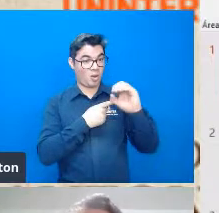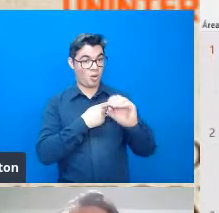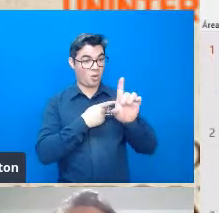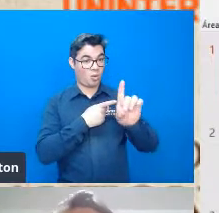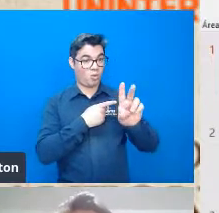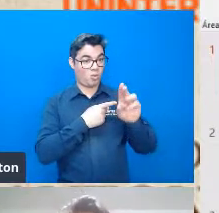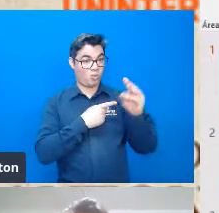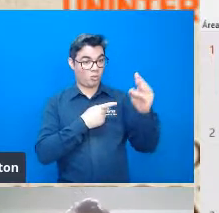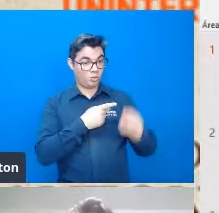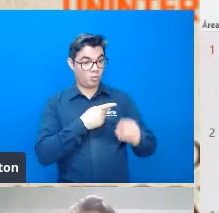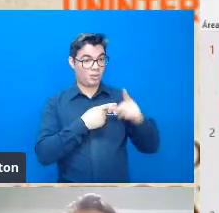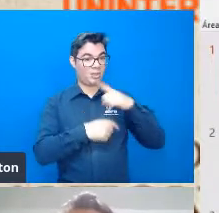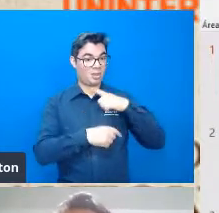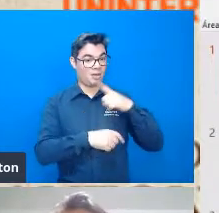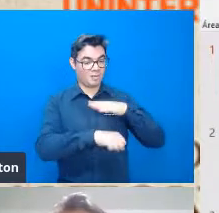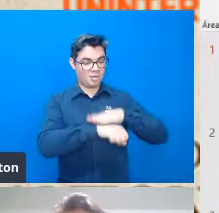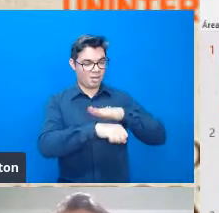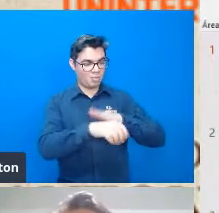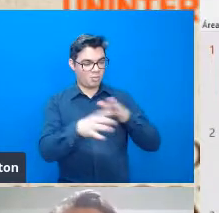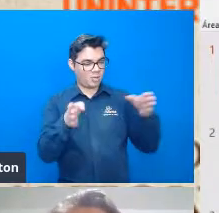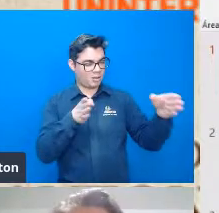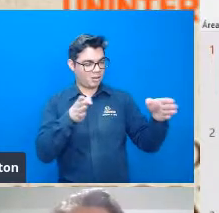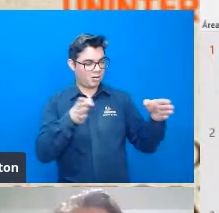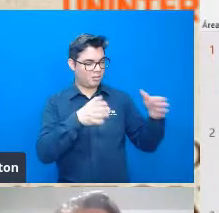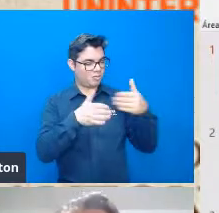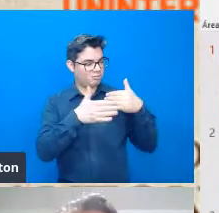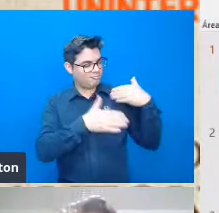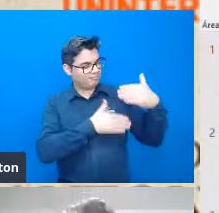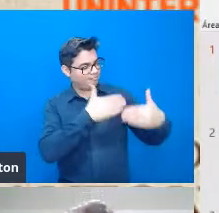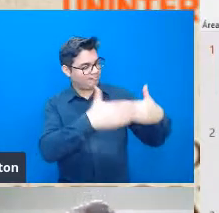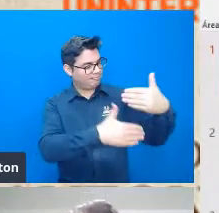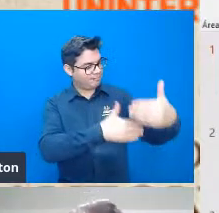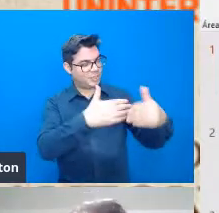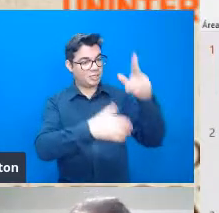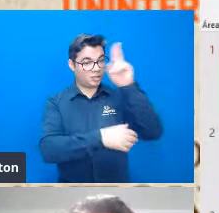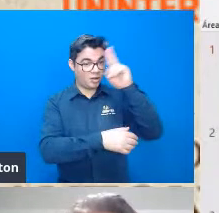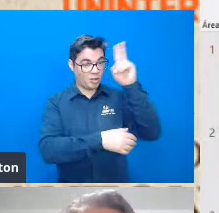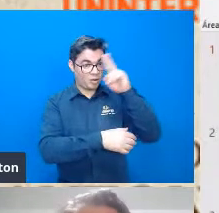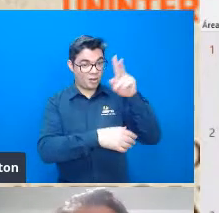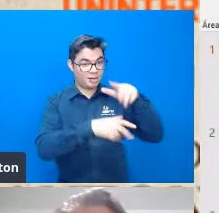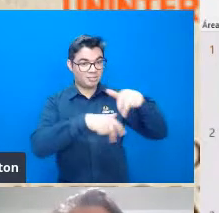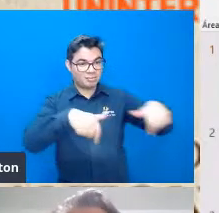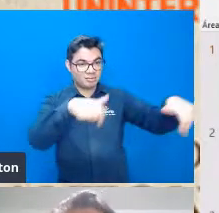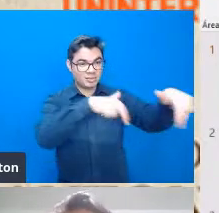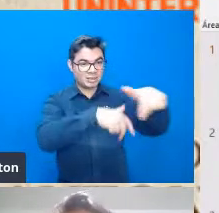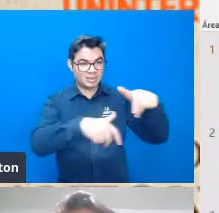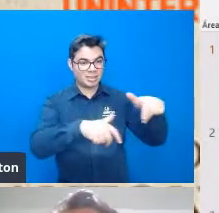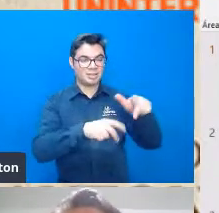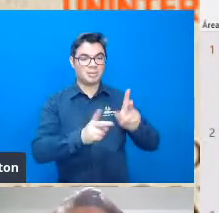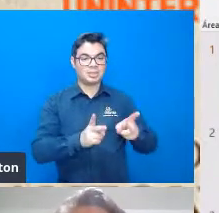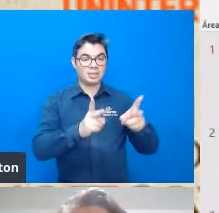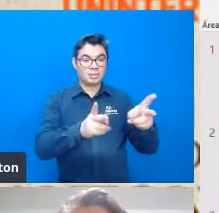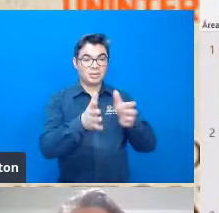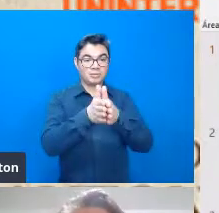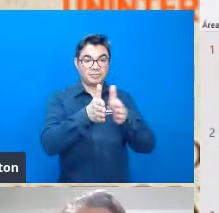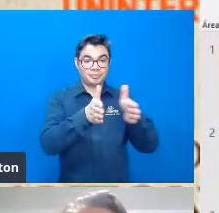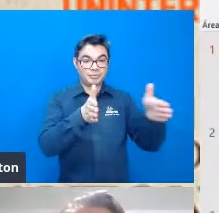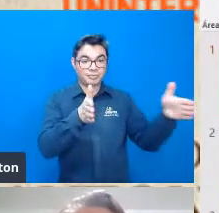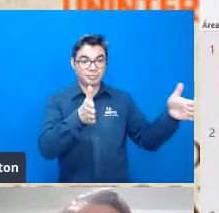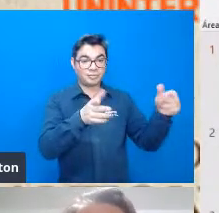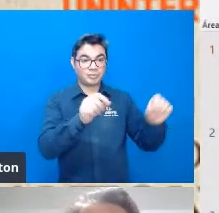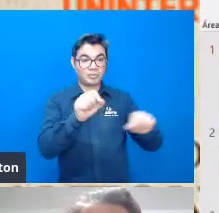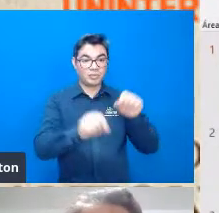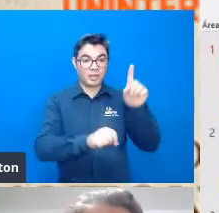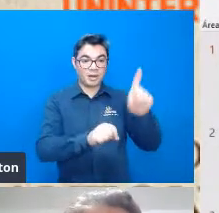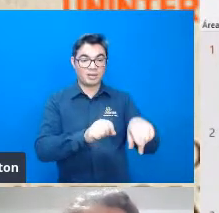transição, uma época que mudou a história da humanidade para sempre, né? Se nós traçarmos uma linha do tempo, a gente vai perceber que ele viveu